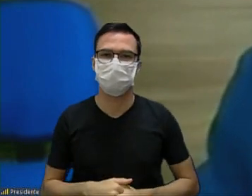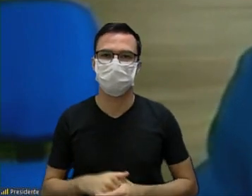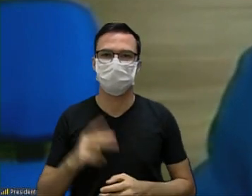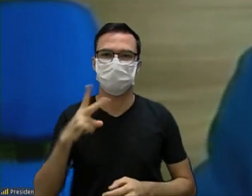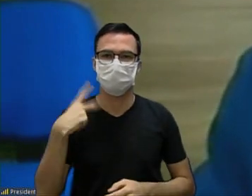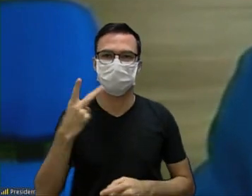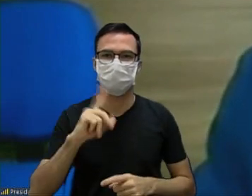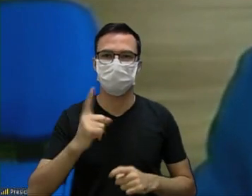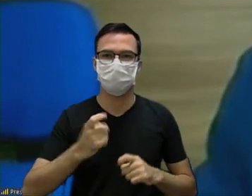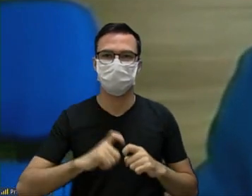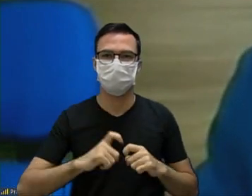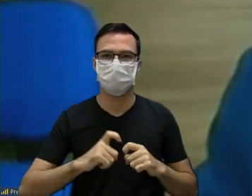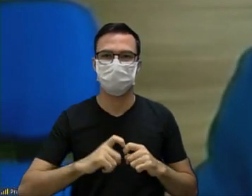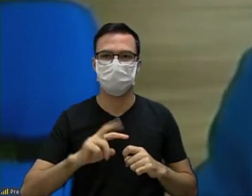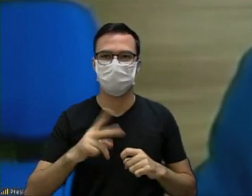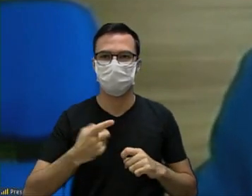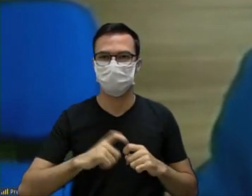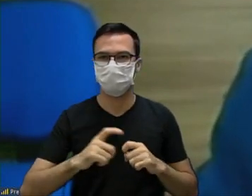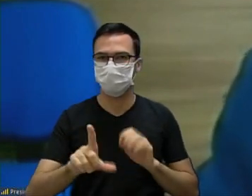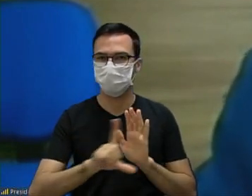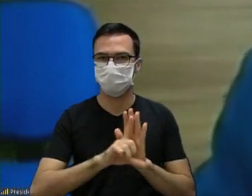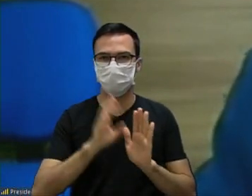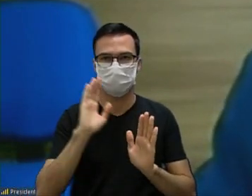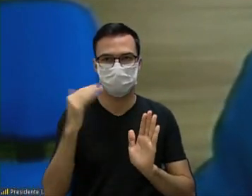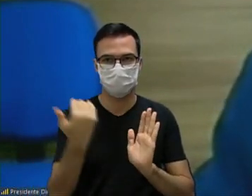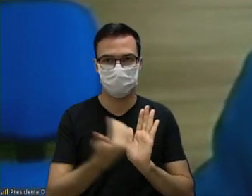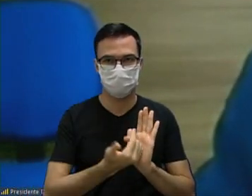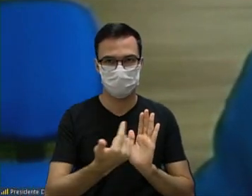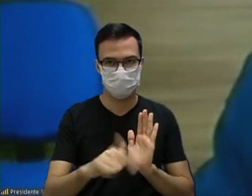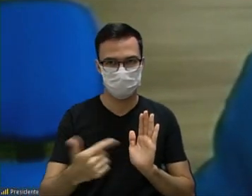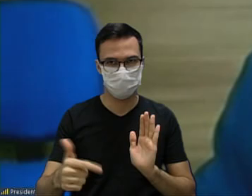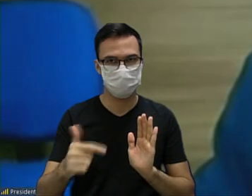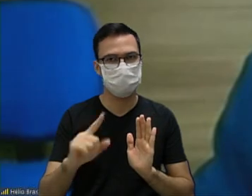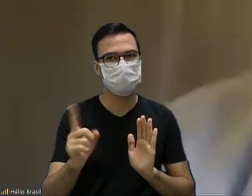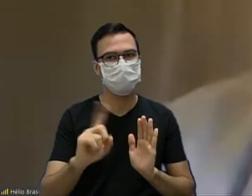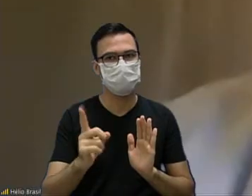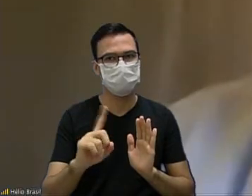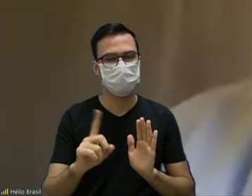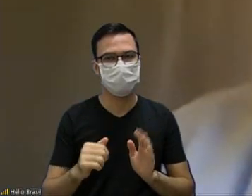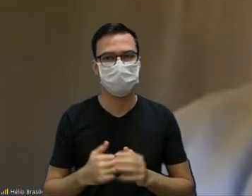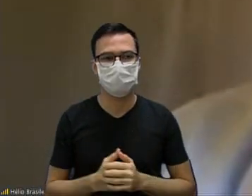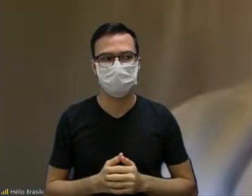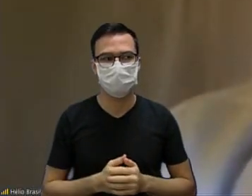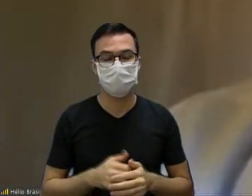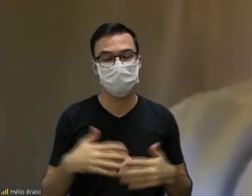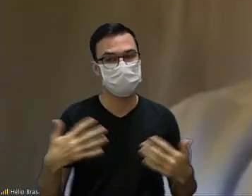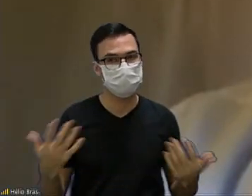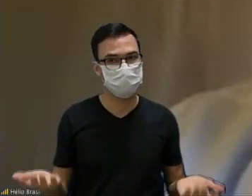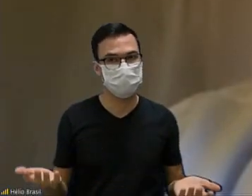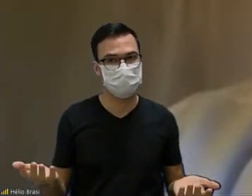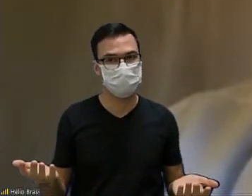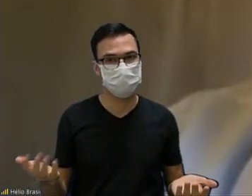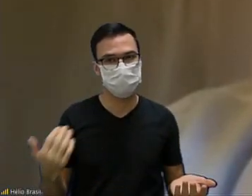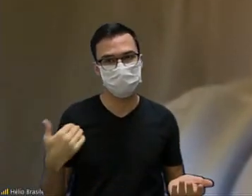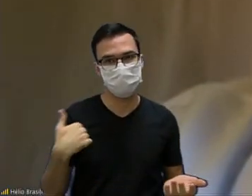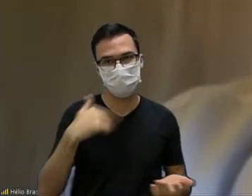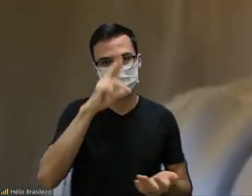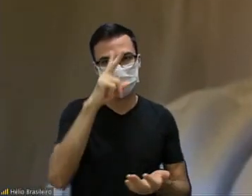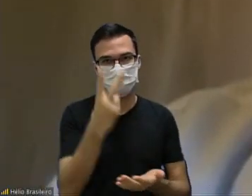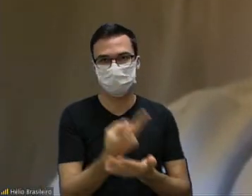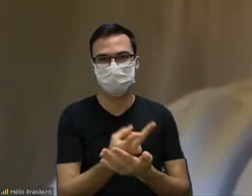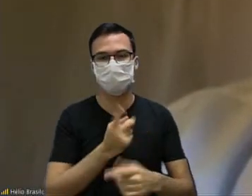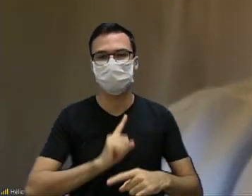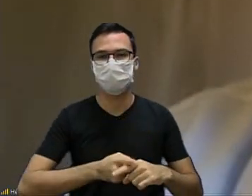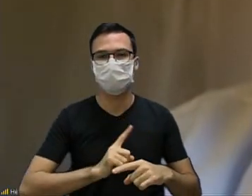doutor Hélio o projeto não é inconstitucional doutor Hélio senhor presidente então estou vendo algum equívoco